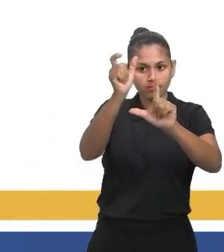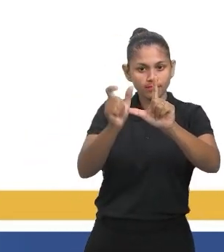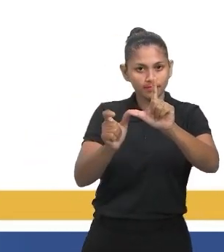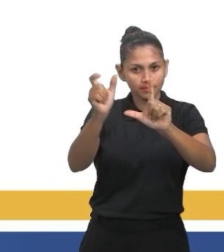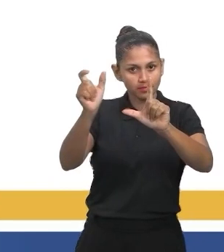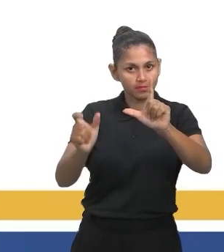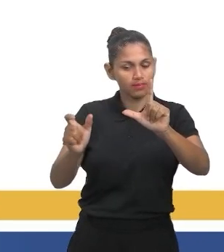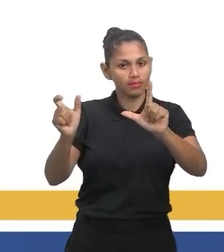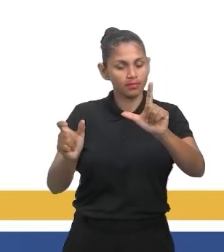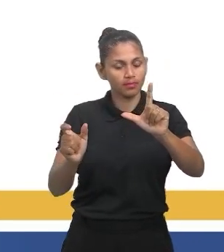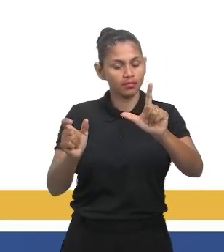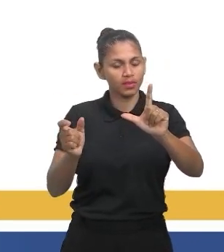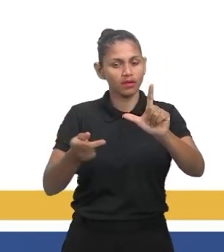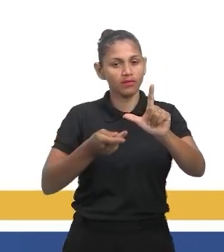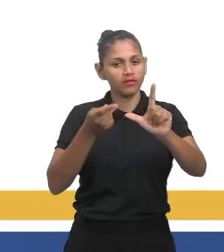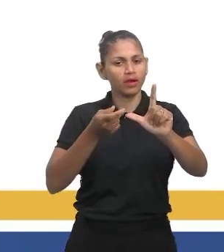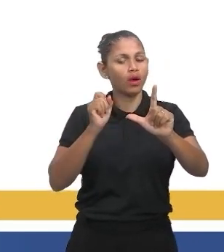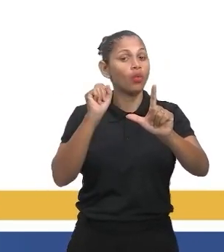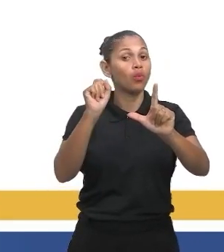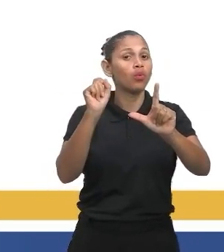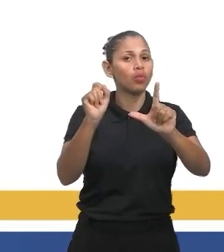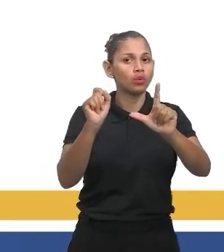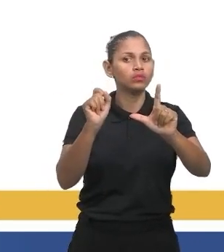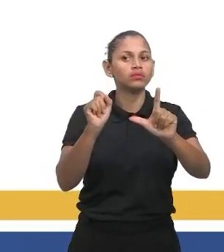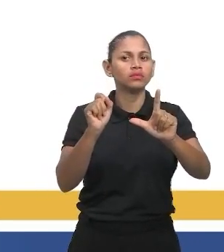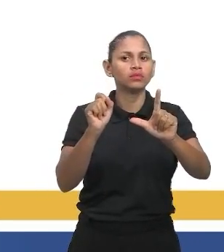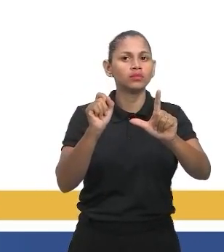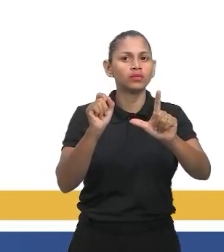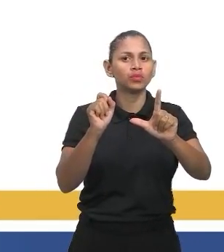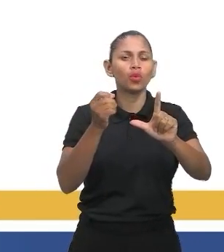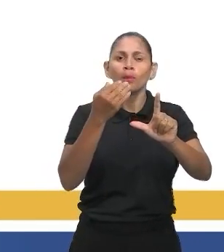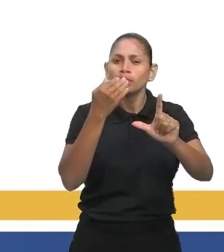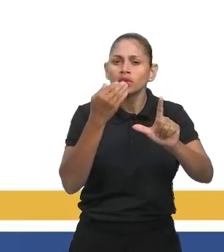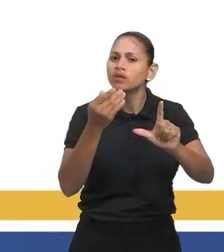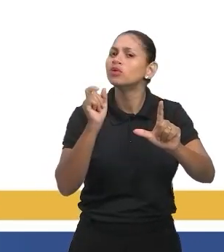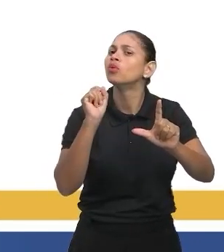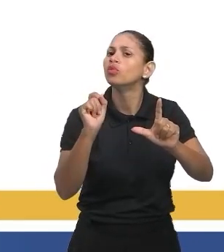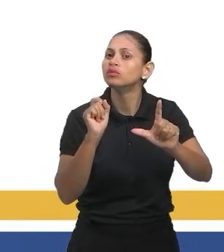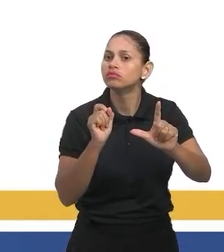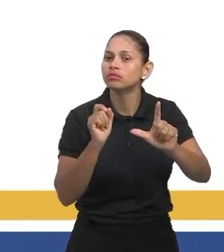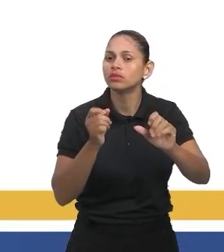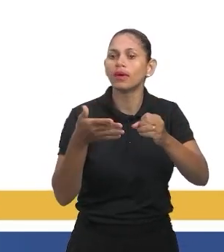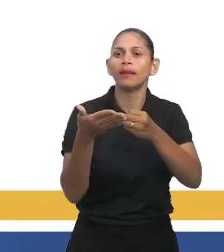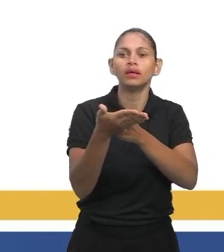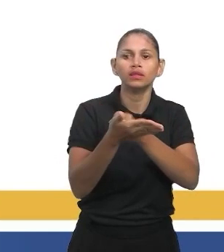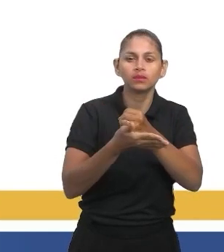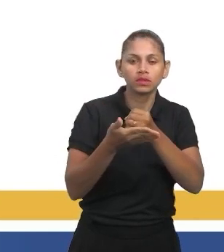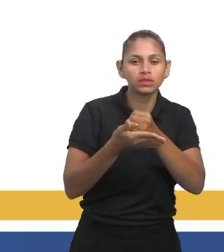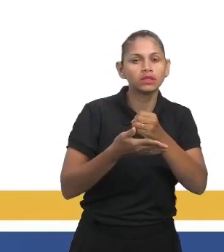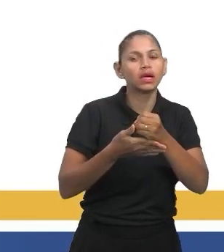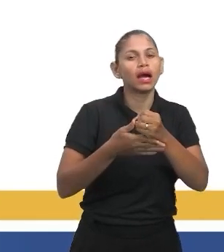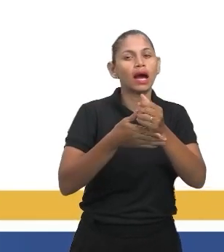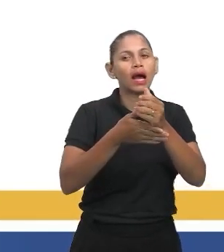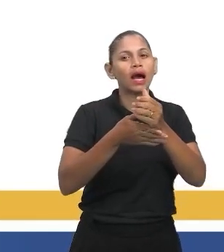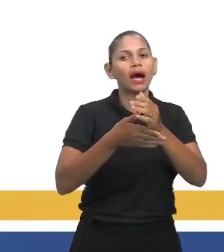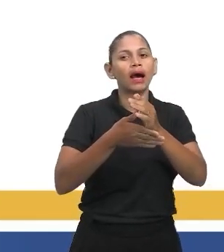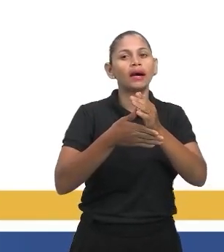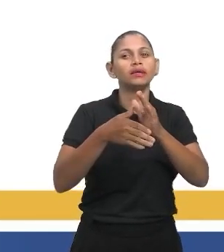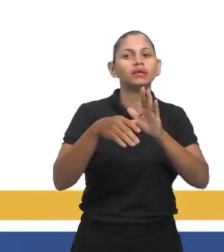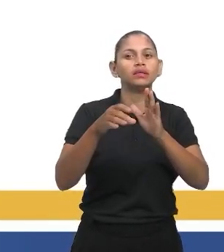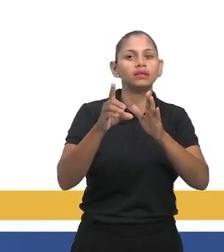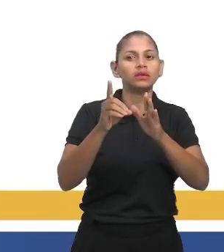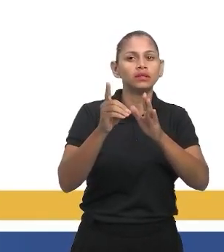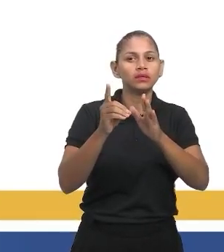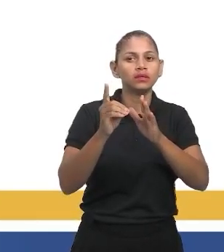E ele fala o seguinte, vamos primeiro ler o comando da questão. Qual que é o comando? de acordo com os dados? A média, a